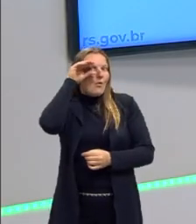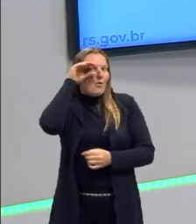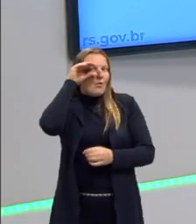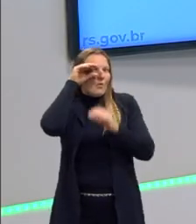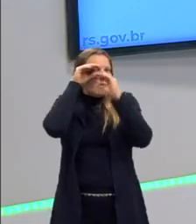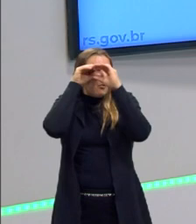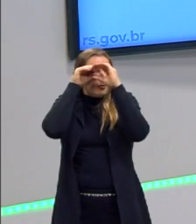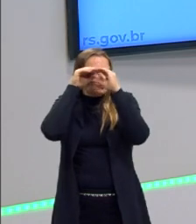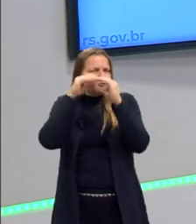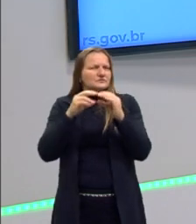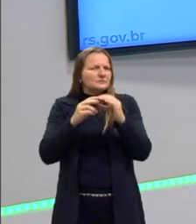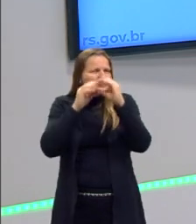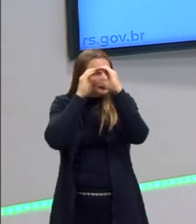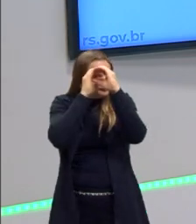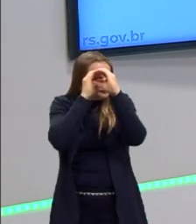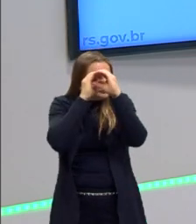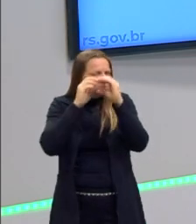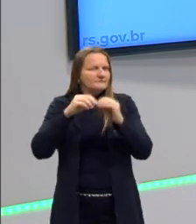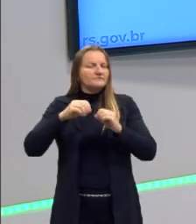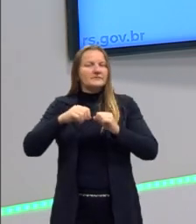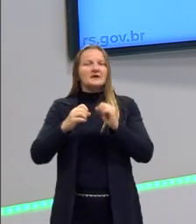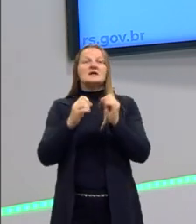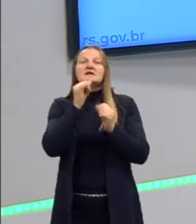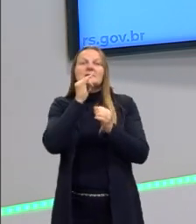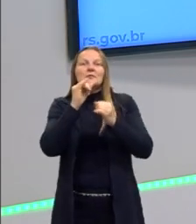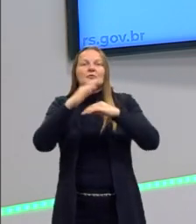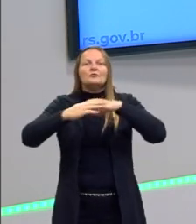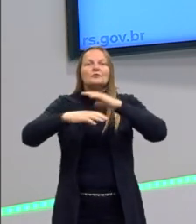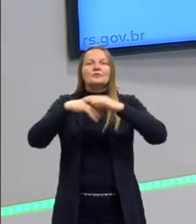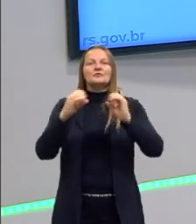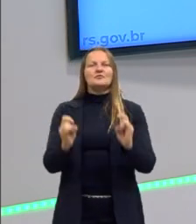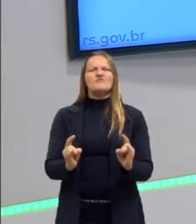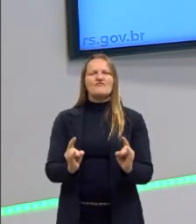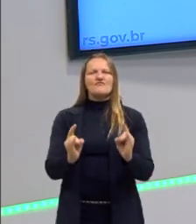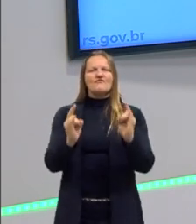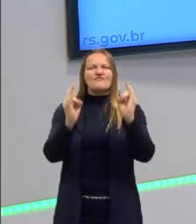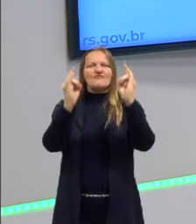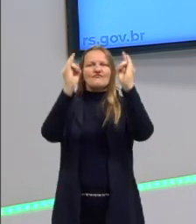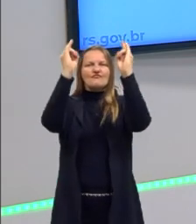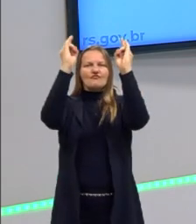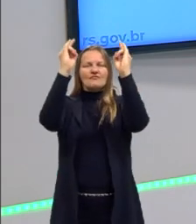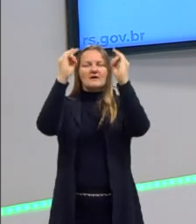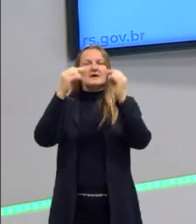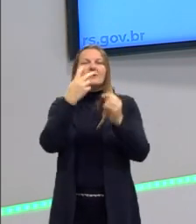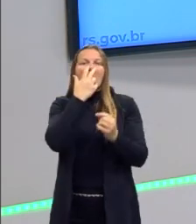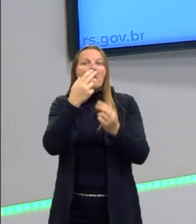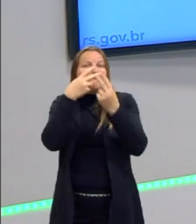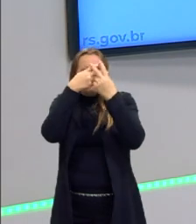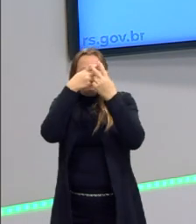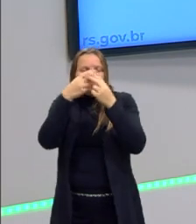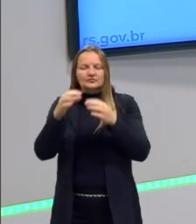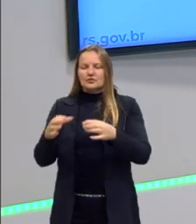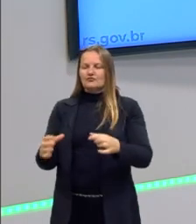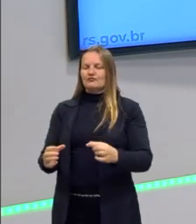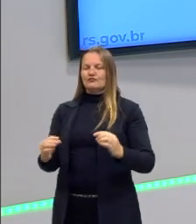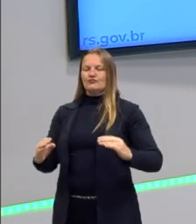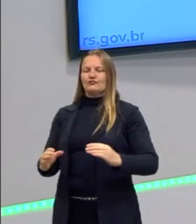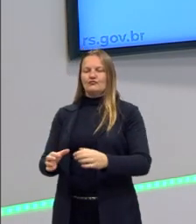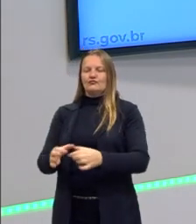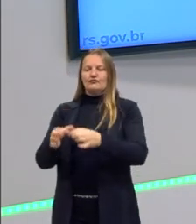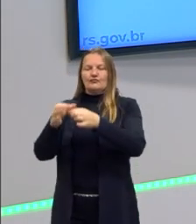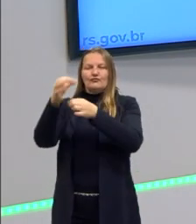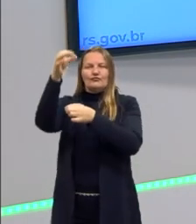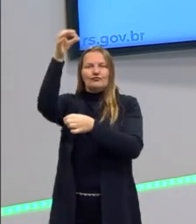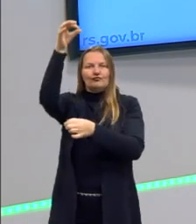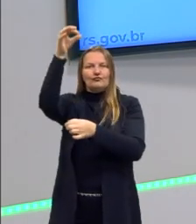Então, qual é a ideia dele? Tu constrói os prédios, que começam no sistema prisional, tu constrói uma torre, constrói o prédio,